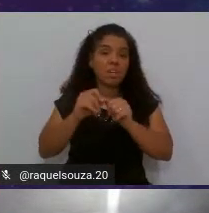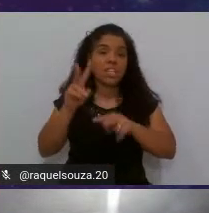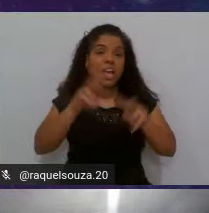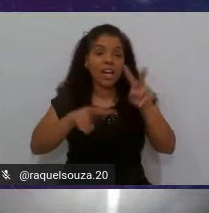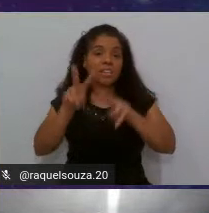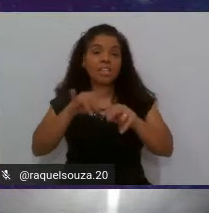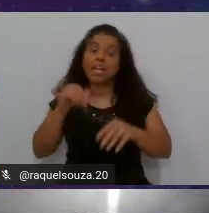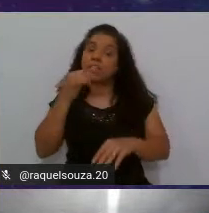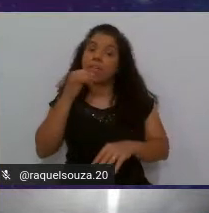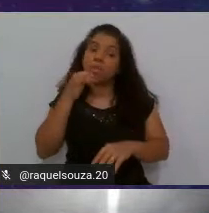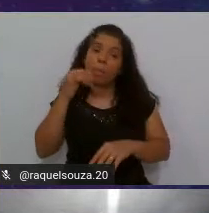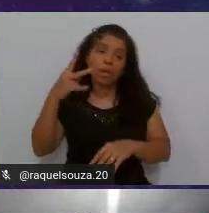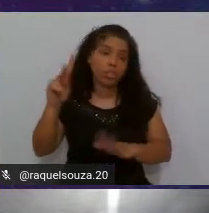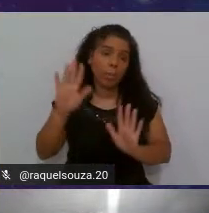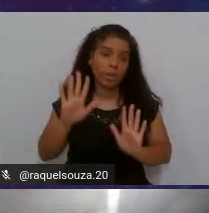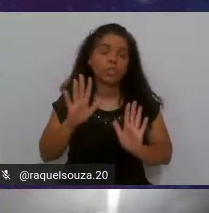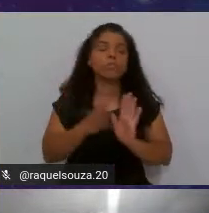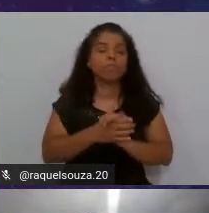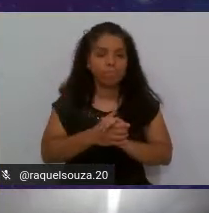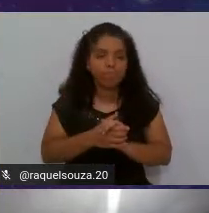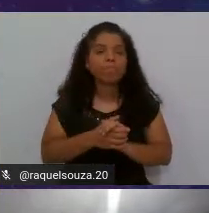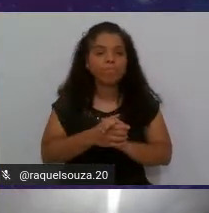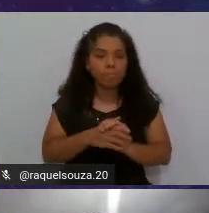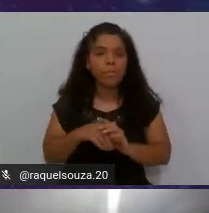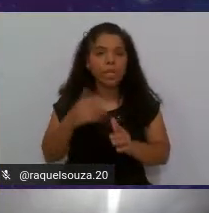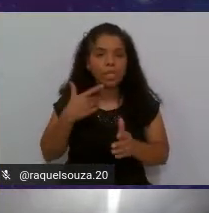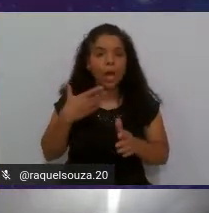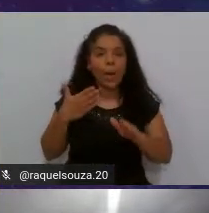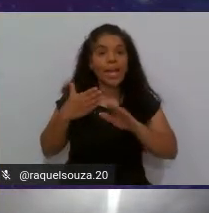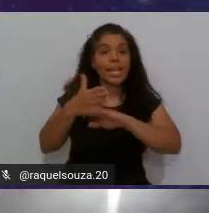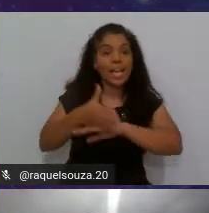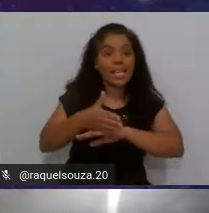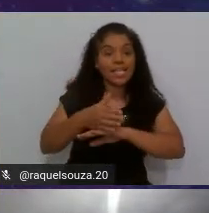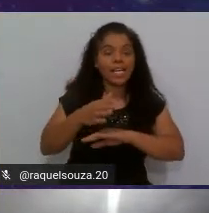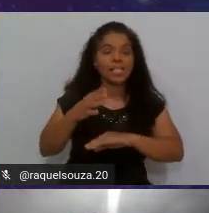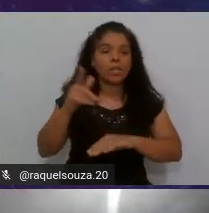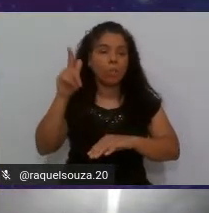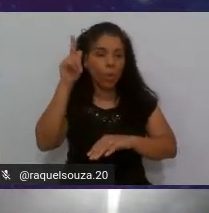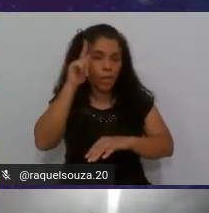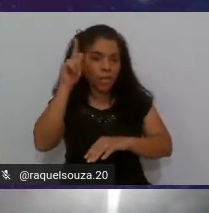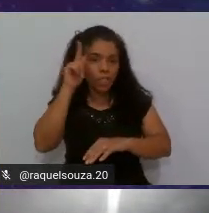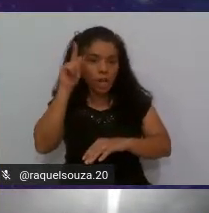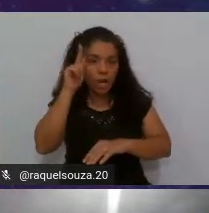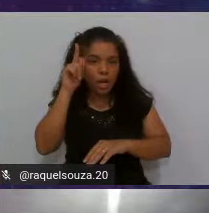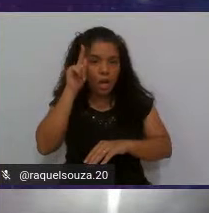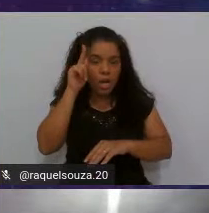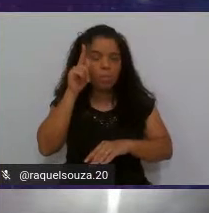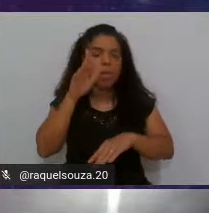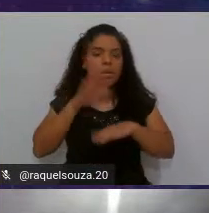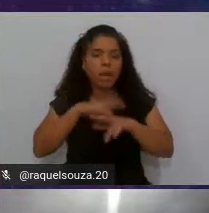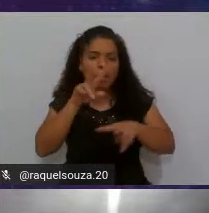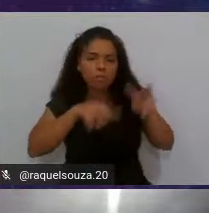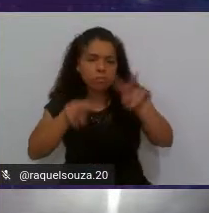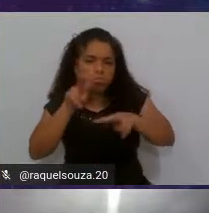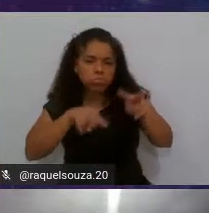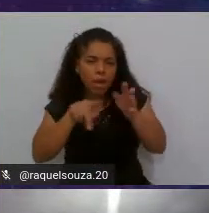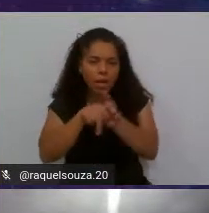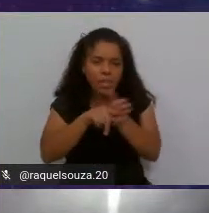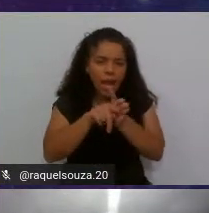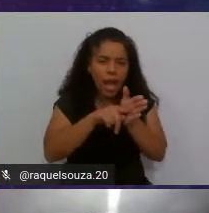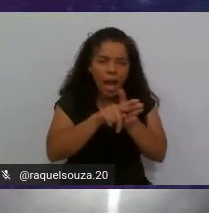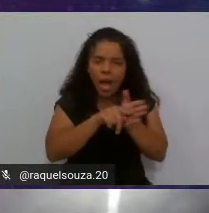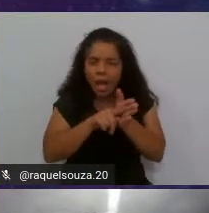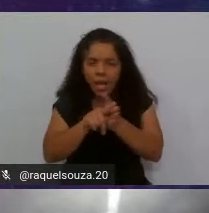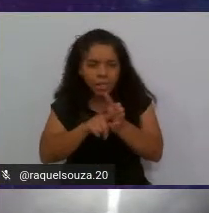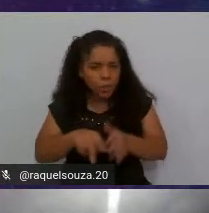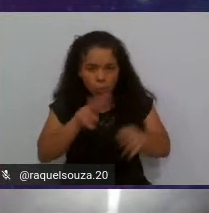automaticamente então ele acessa lá o meu GitHub faz a análise faz toda a varredura e